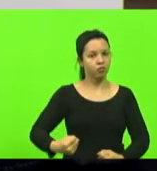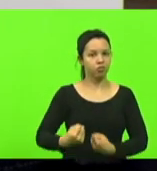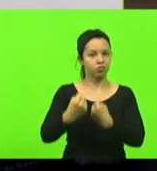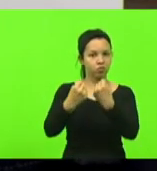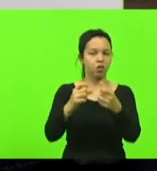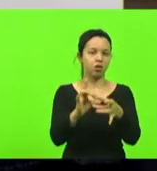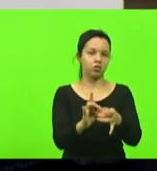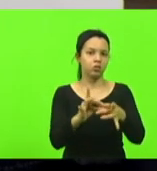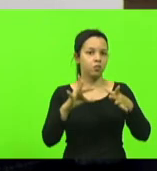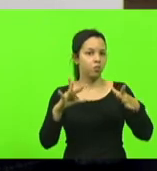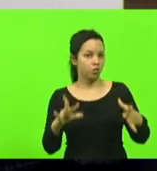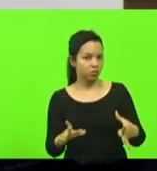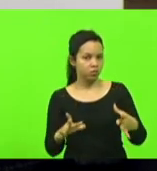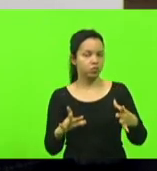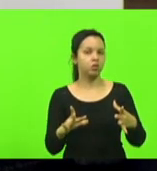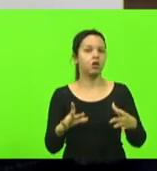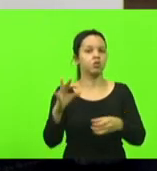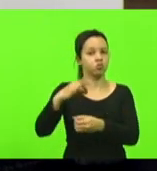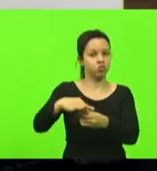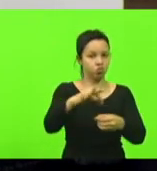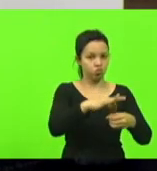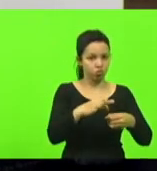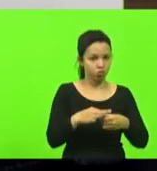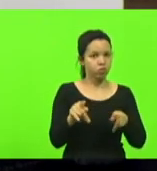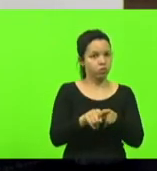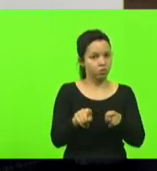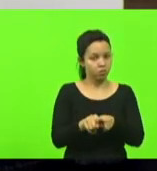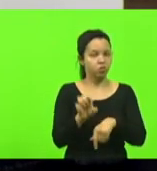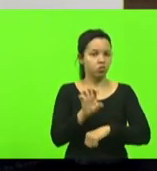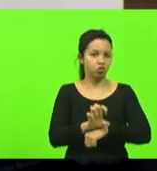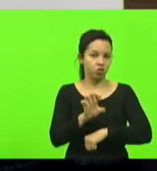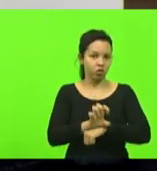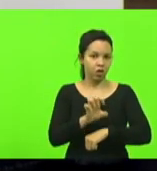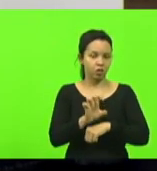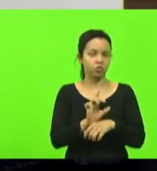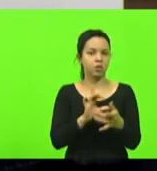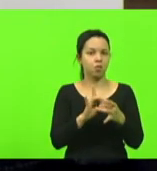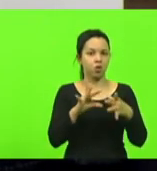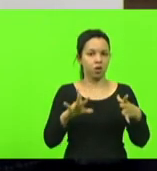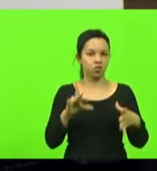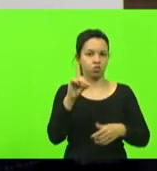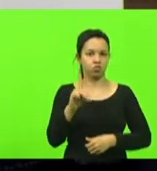as instituições e o estado democrático de direito muito obrigada